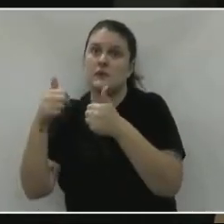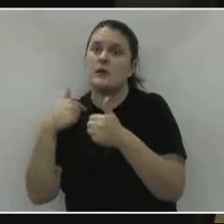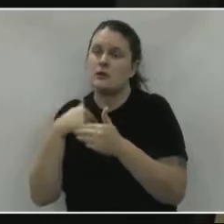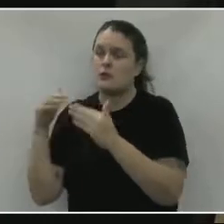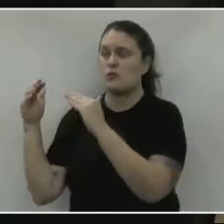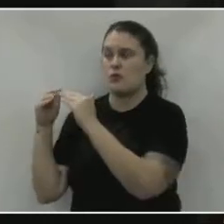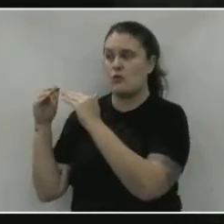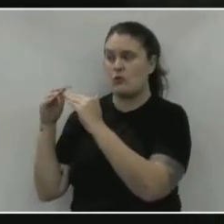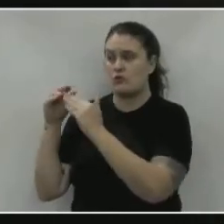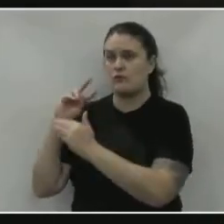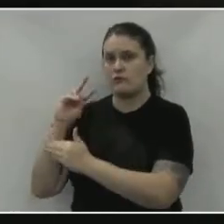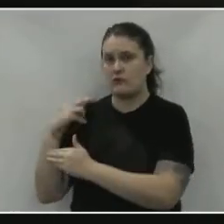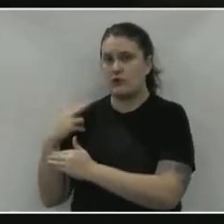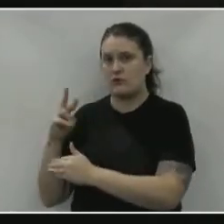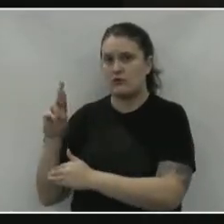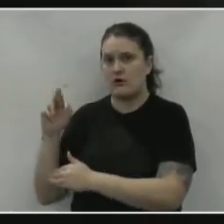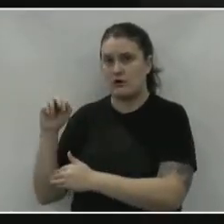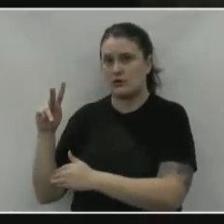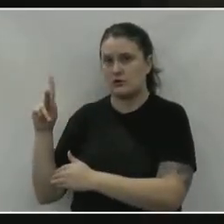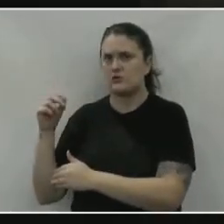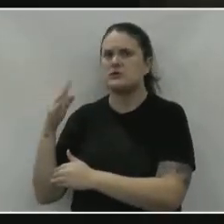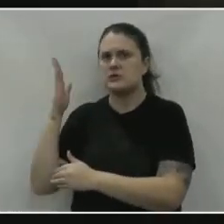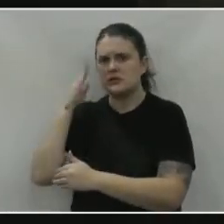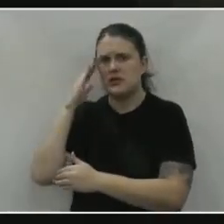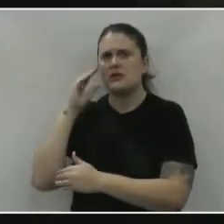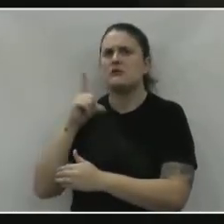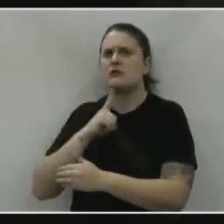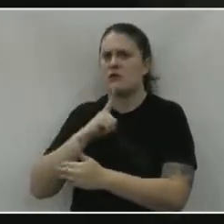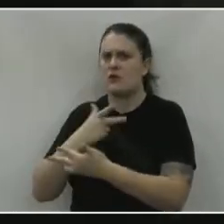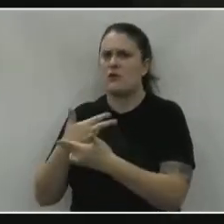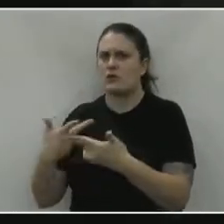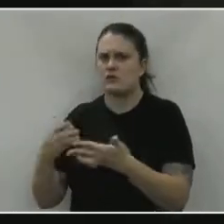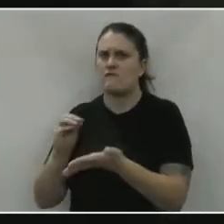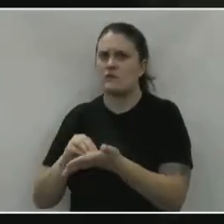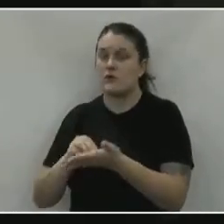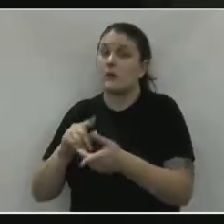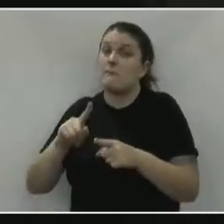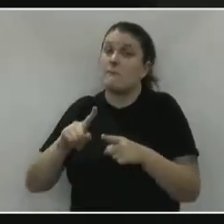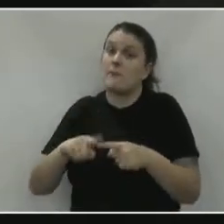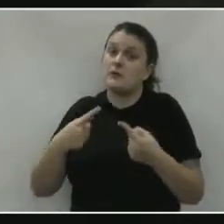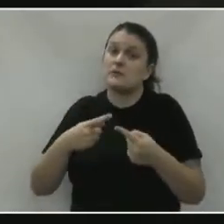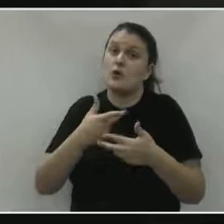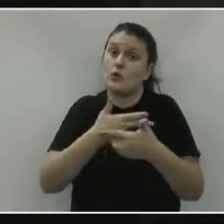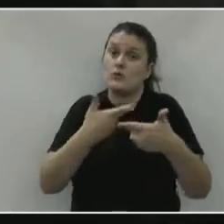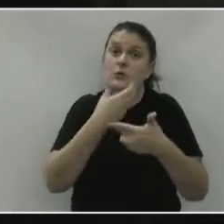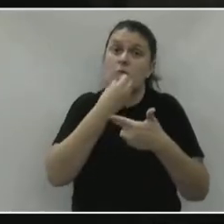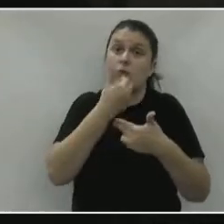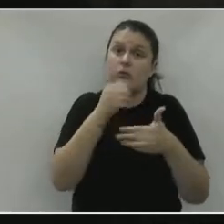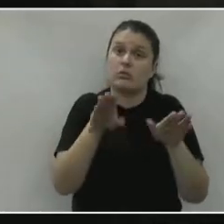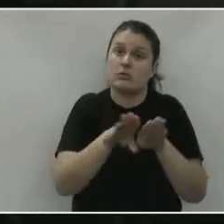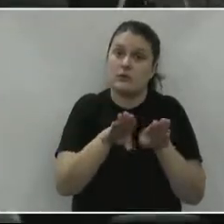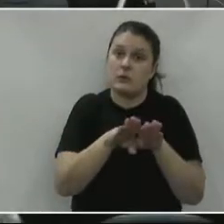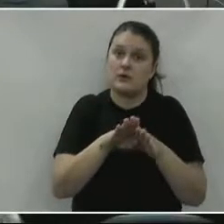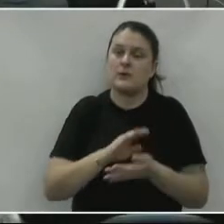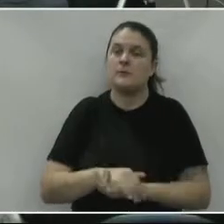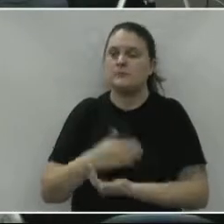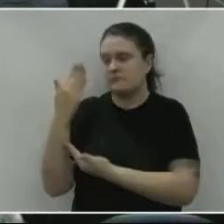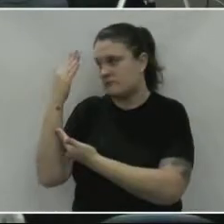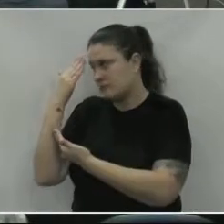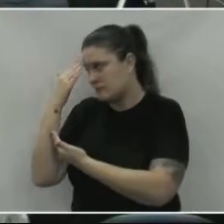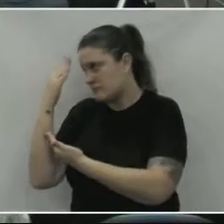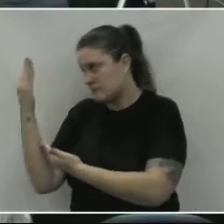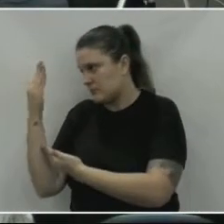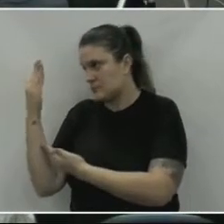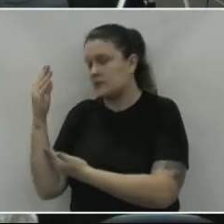eu concordo com o que o senhor falou. Eu concordo. Eu sei que tem muitas necessidades. Mas existem pontos que devem ser citados também. Obrigado. Eu agradeço